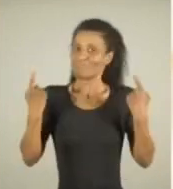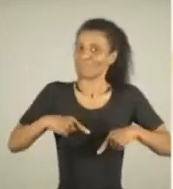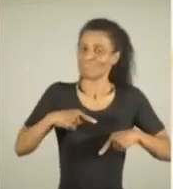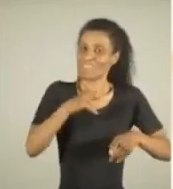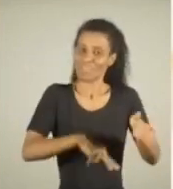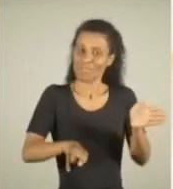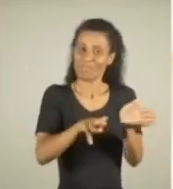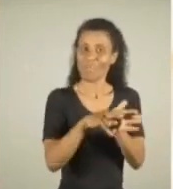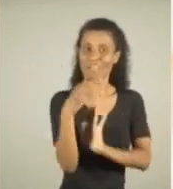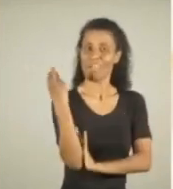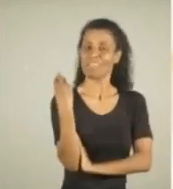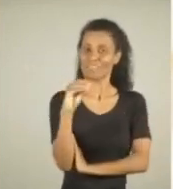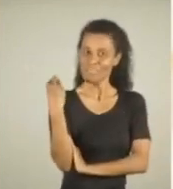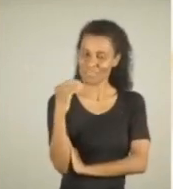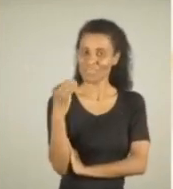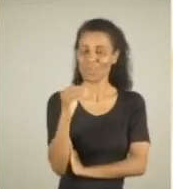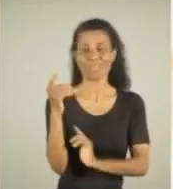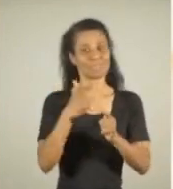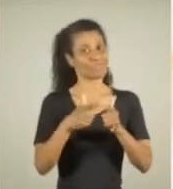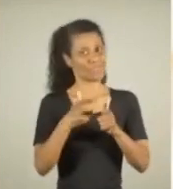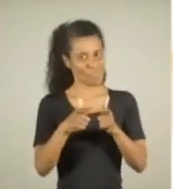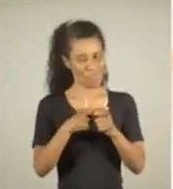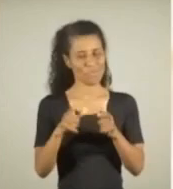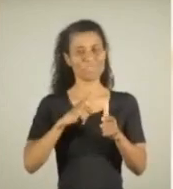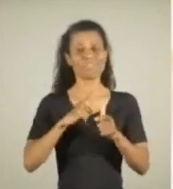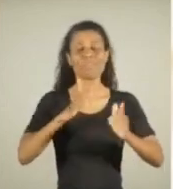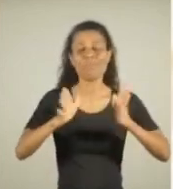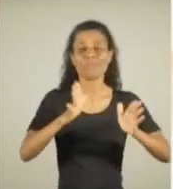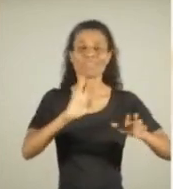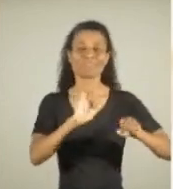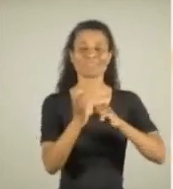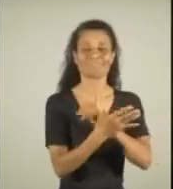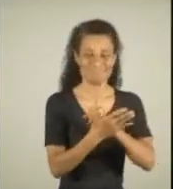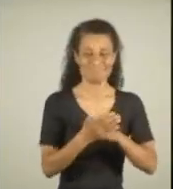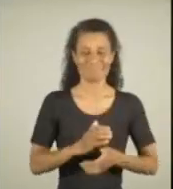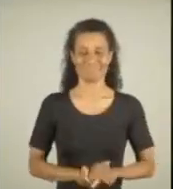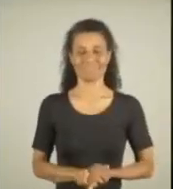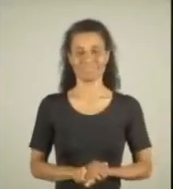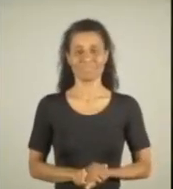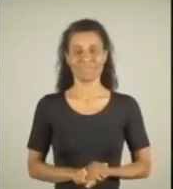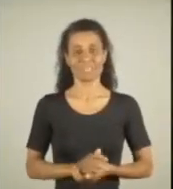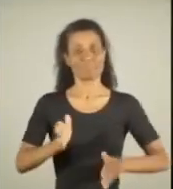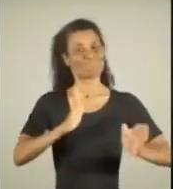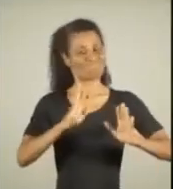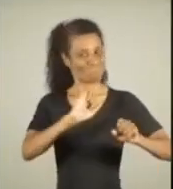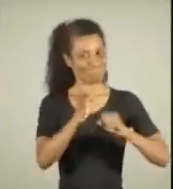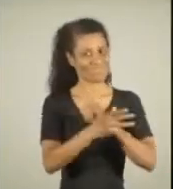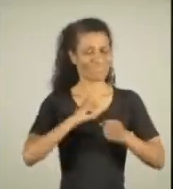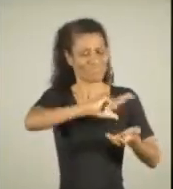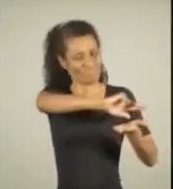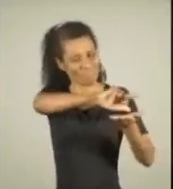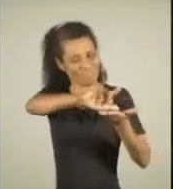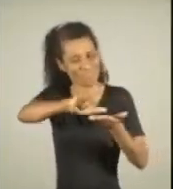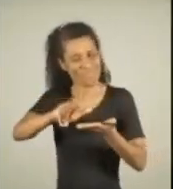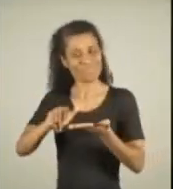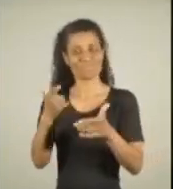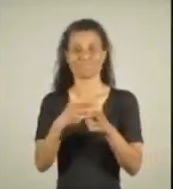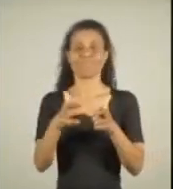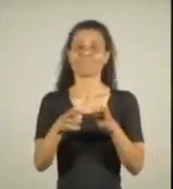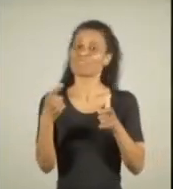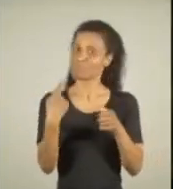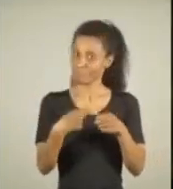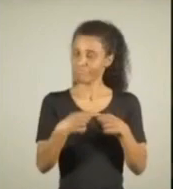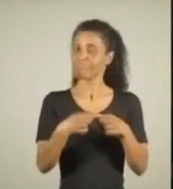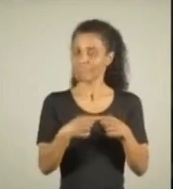grande desafio. Recuperar Porto Alegre da grave crise gerada pela pandemia. A pandemia trouxe muitos problemas